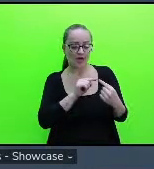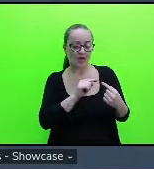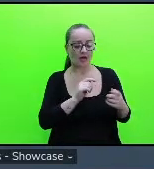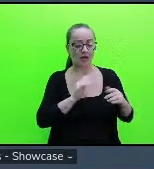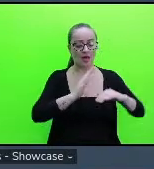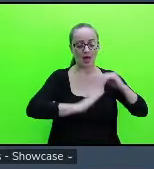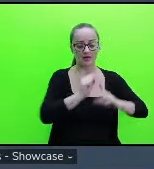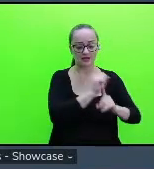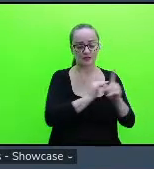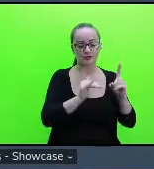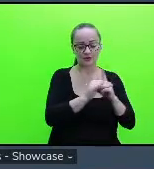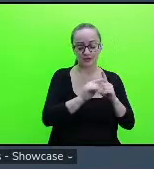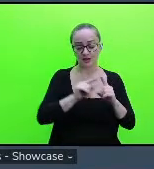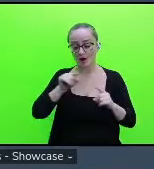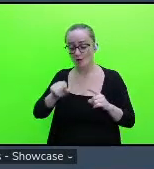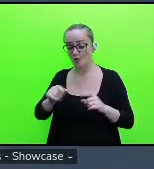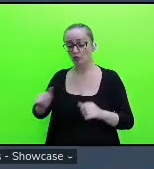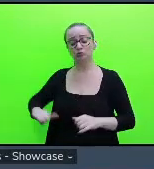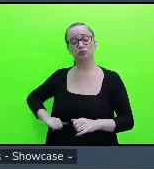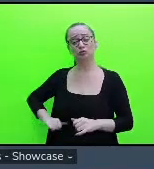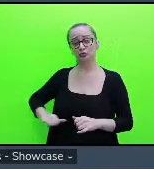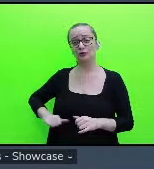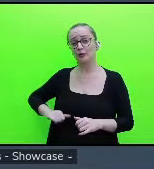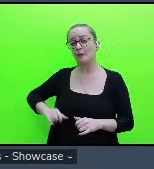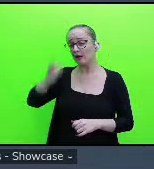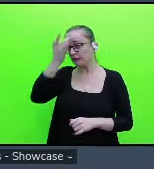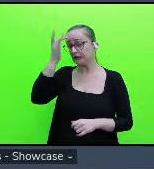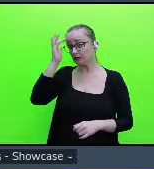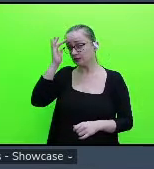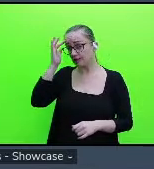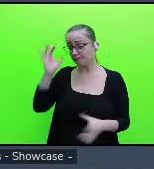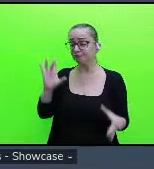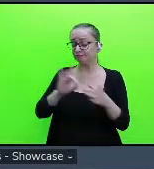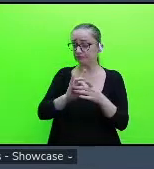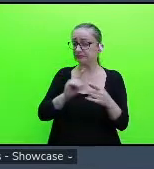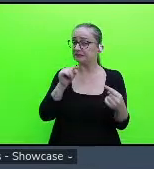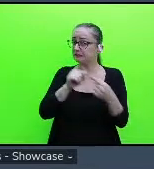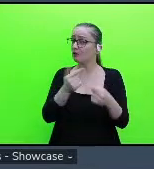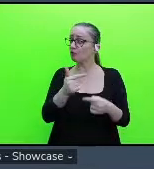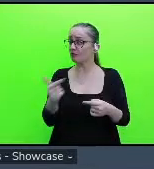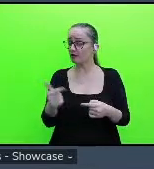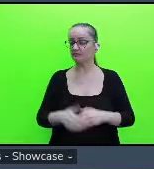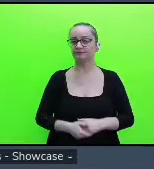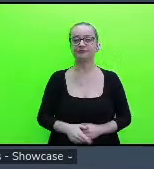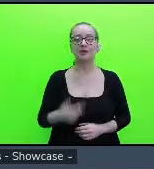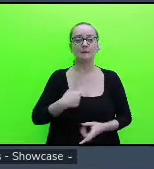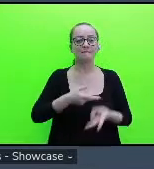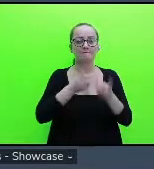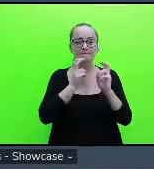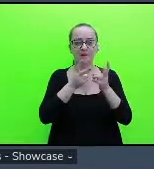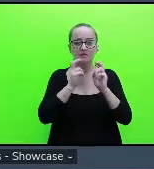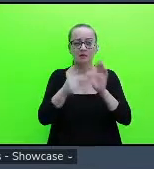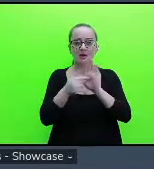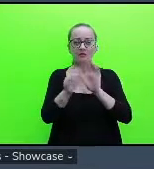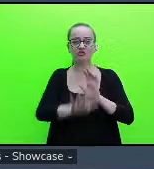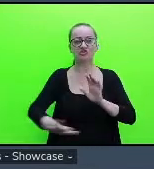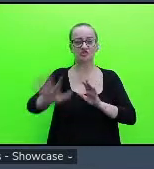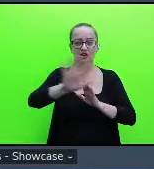sociais com o sofrimento mental então aqui né foram observados para a amostra geral